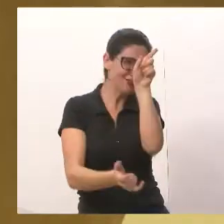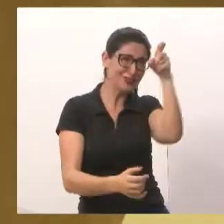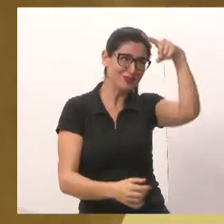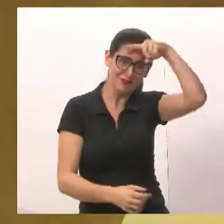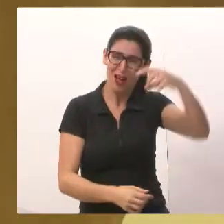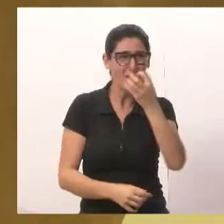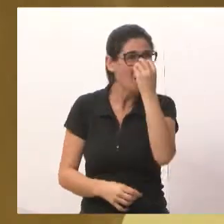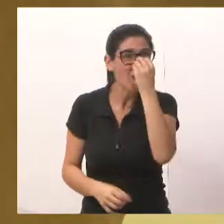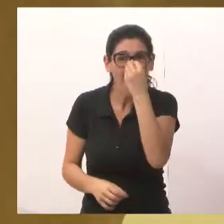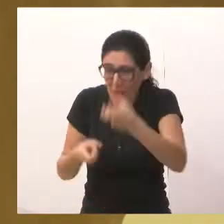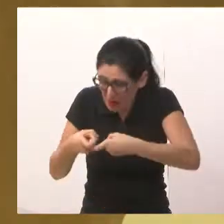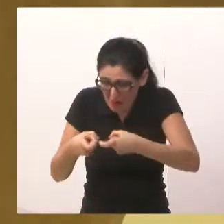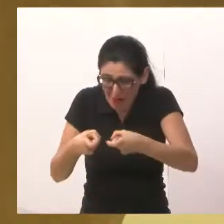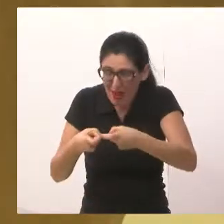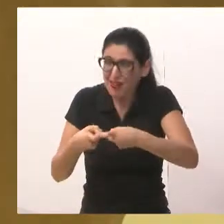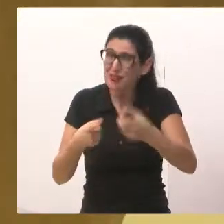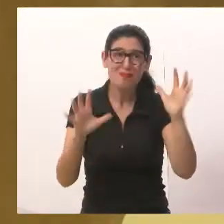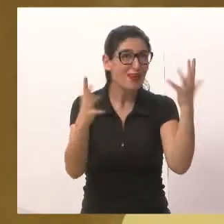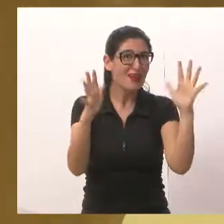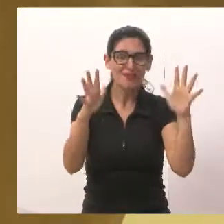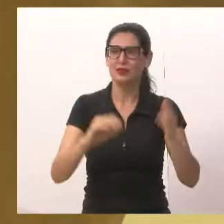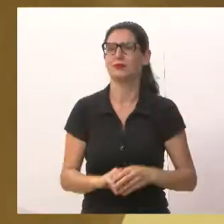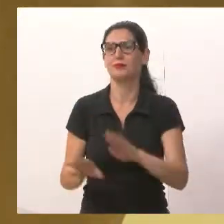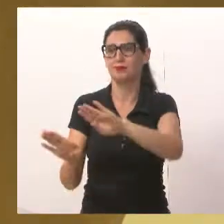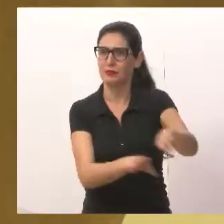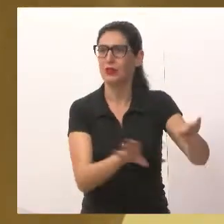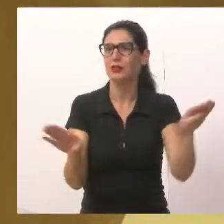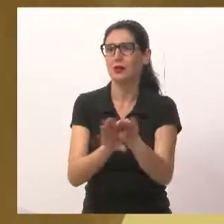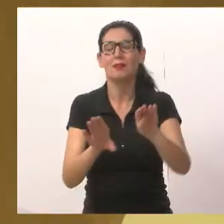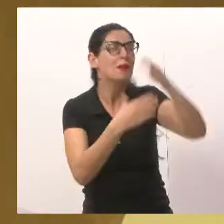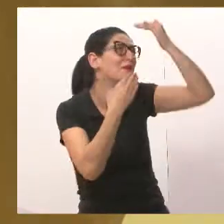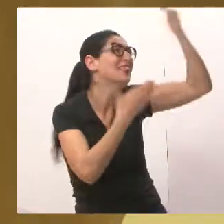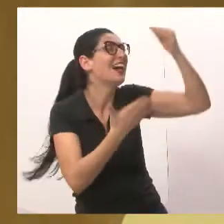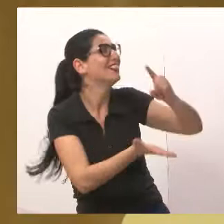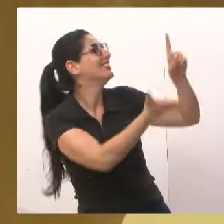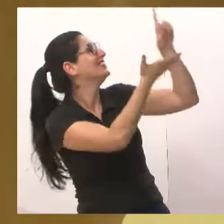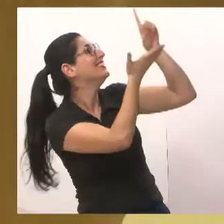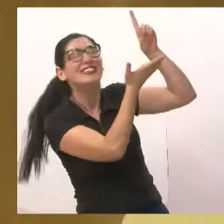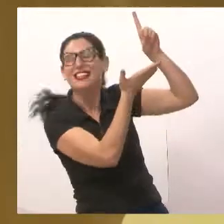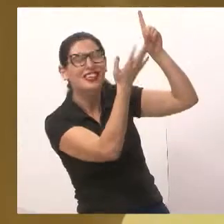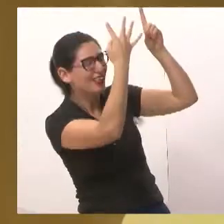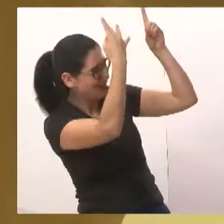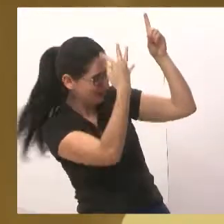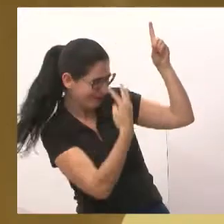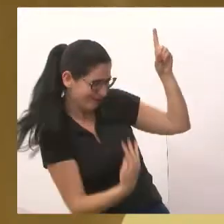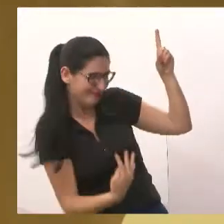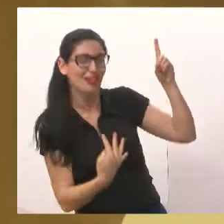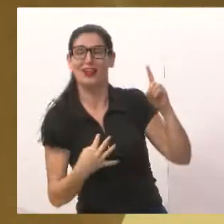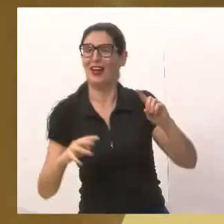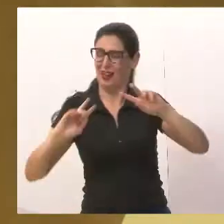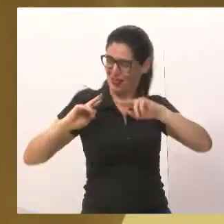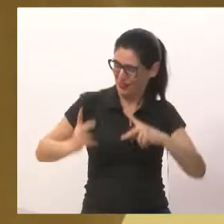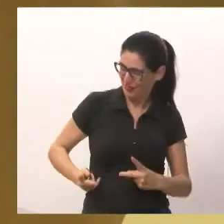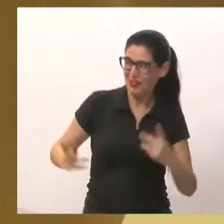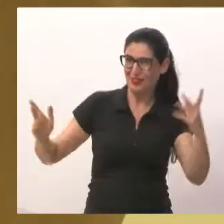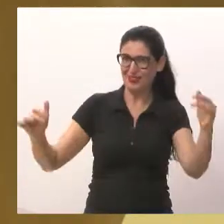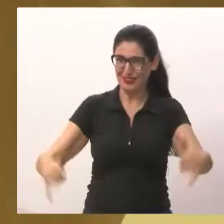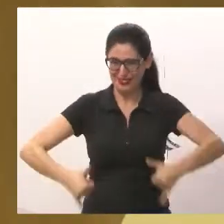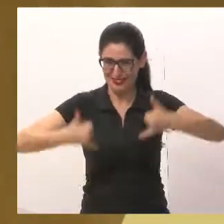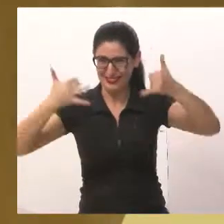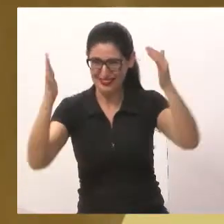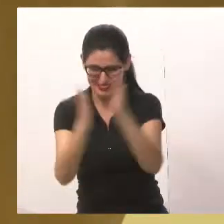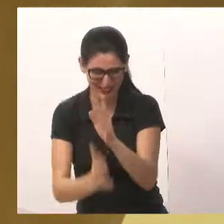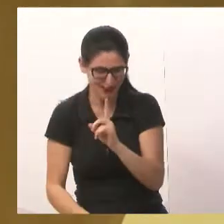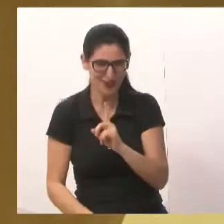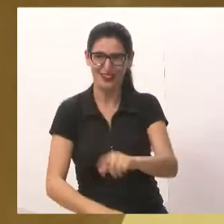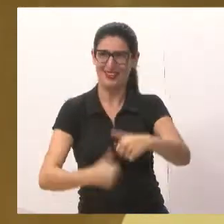para não esquecer, de agradecer a Deus pelo dom da vida. E aqui estender o abraço ao Padre Lindomar,